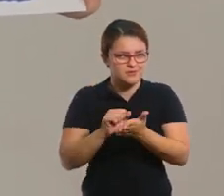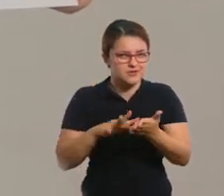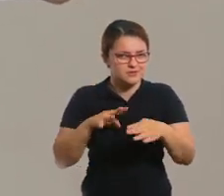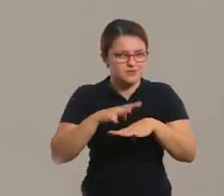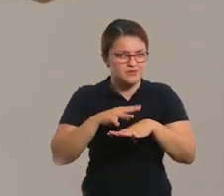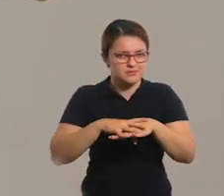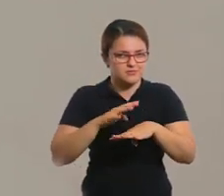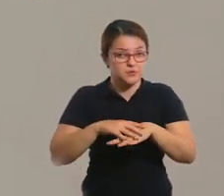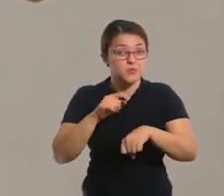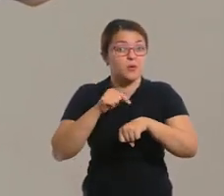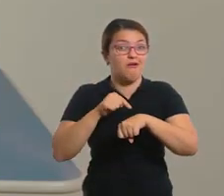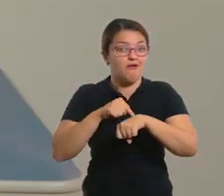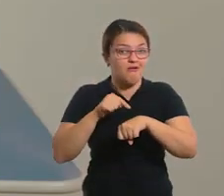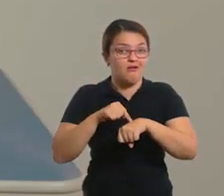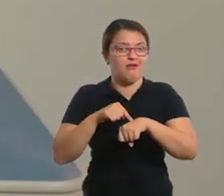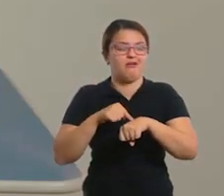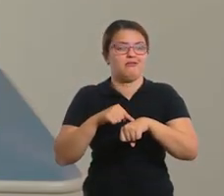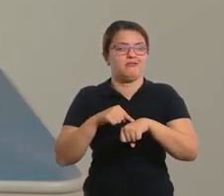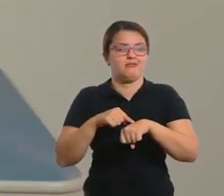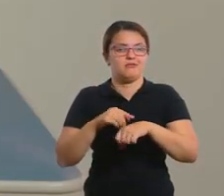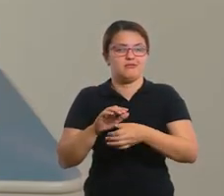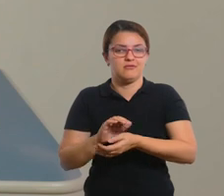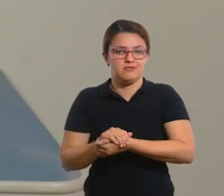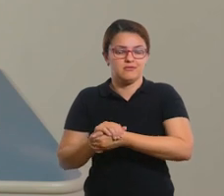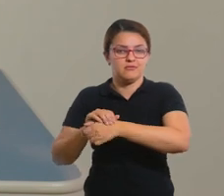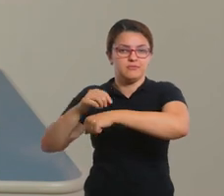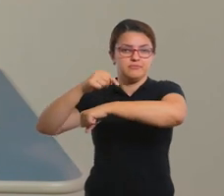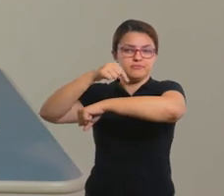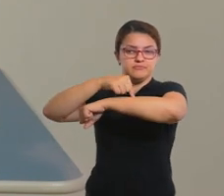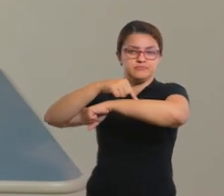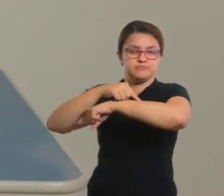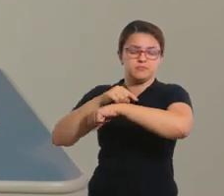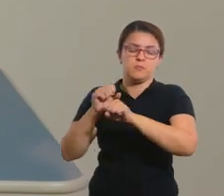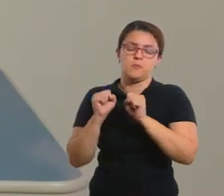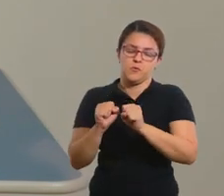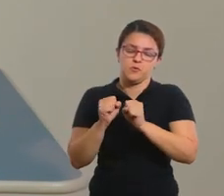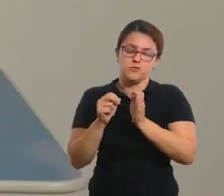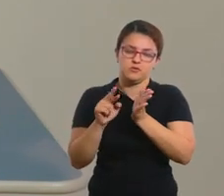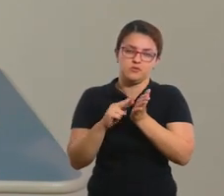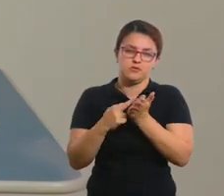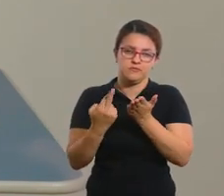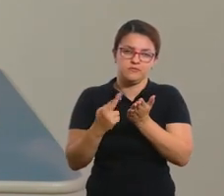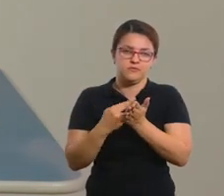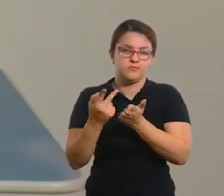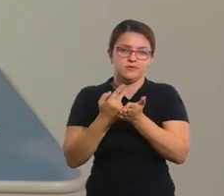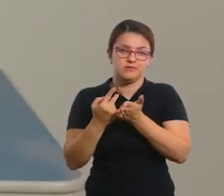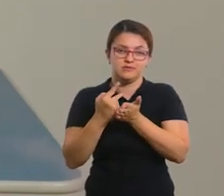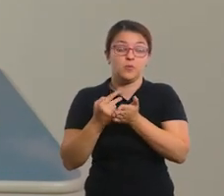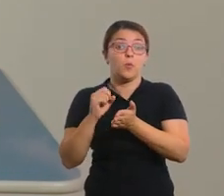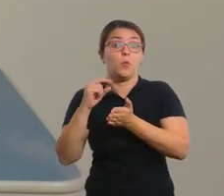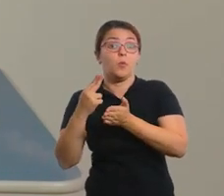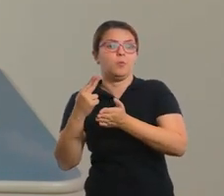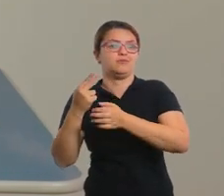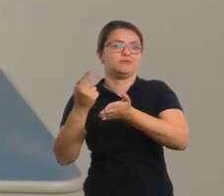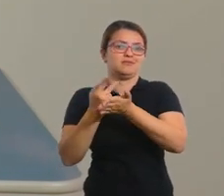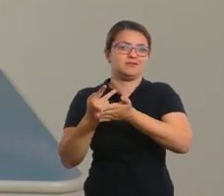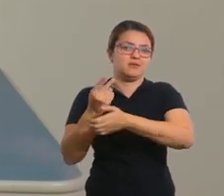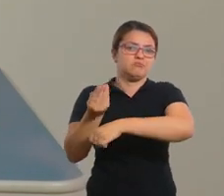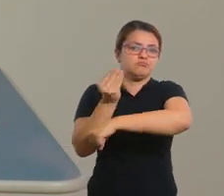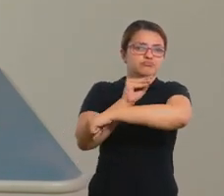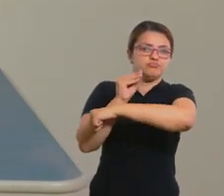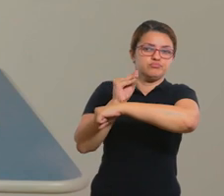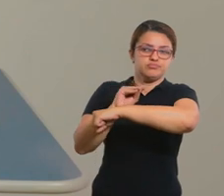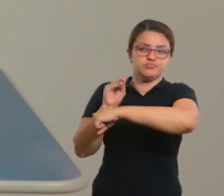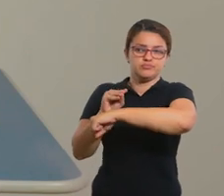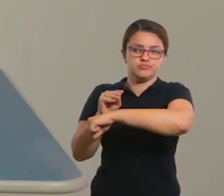atividade de matemática. Vocês podem recortar imagens de revista ou desenhar, como eu